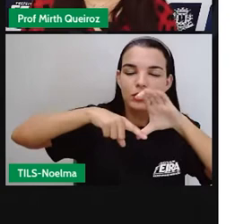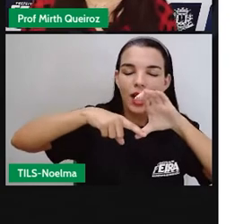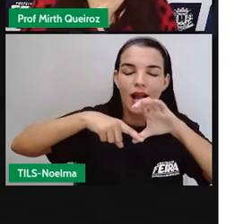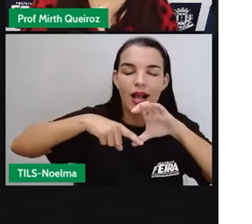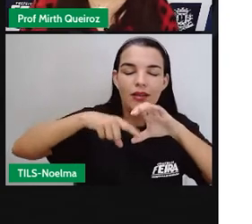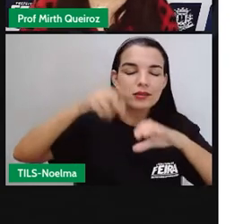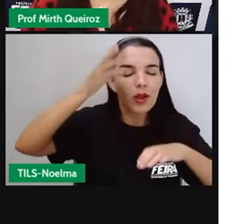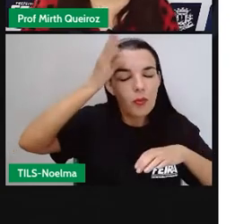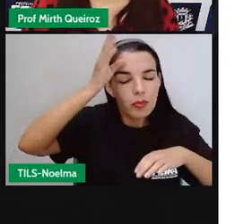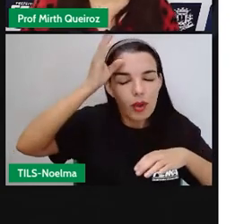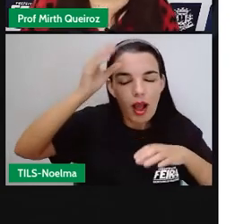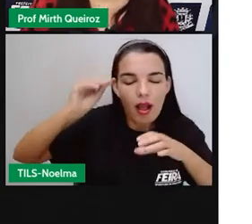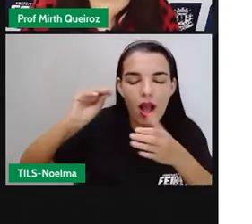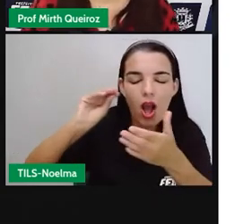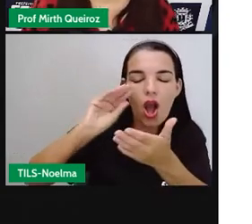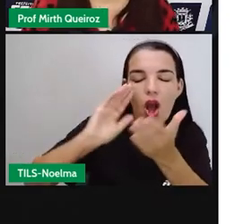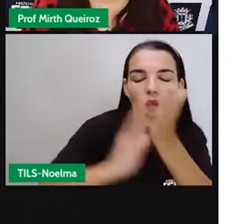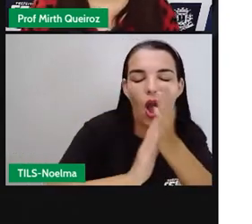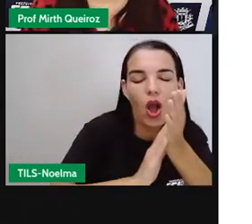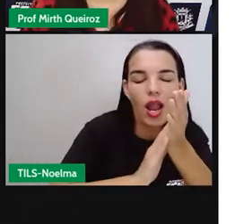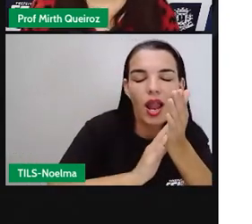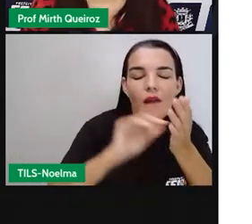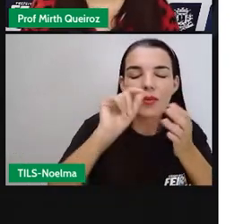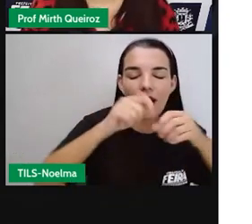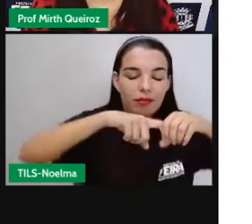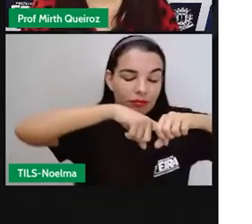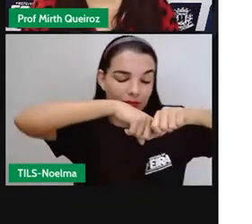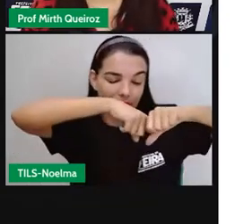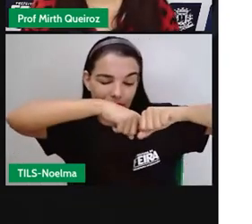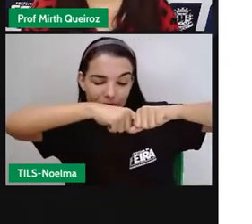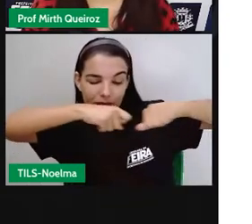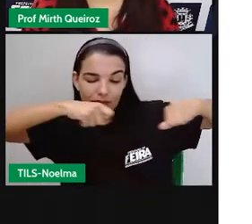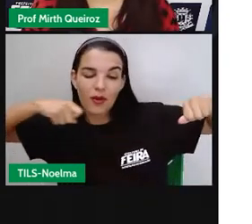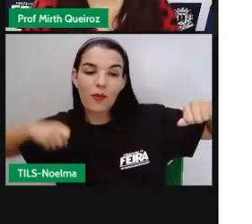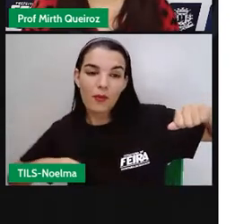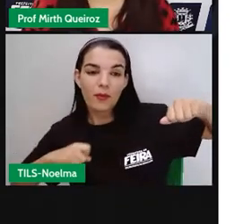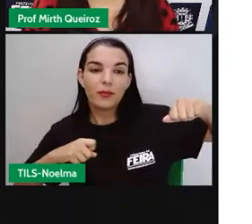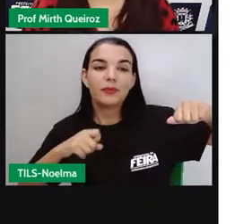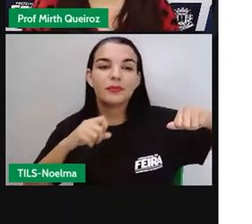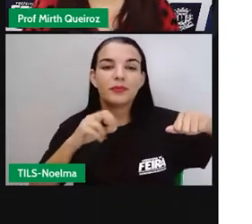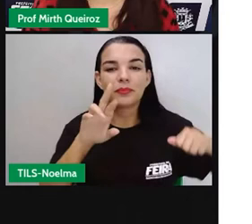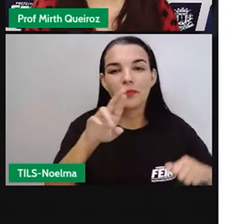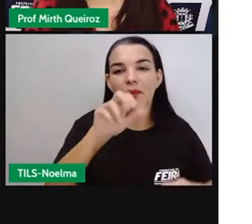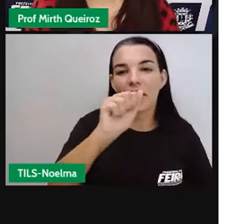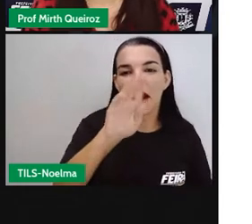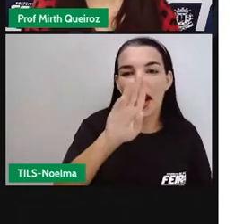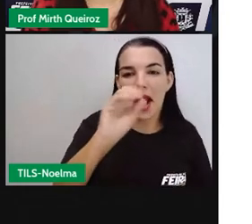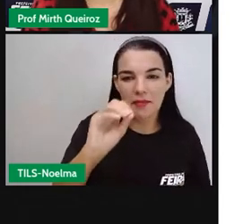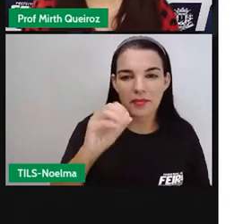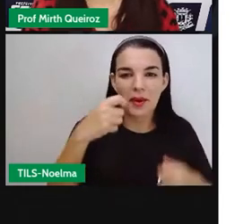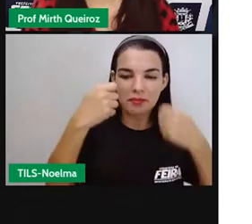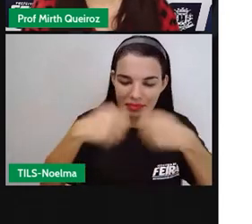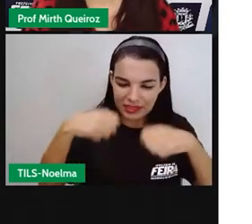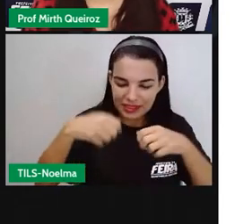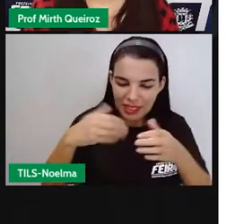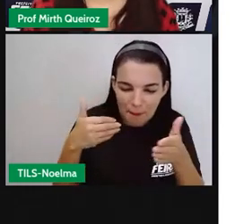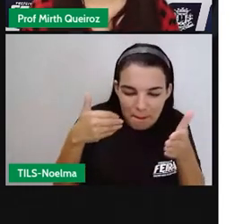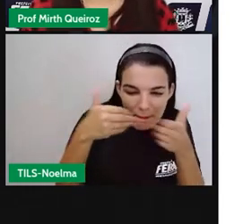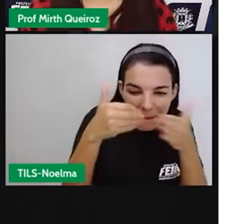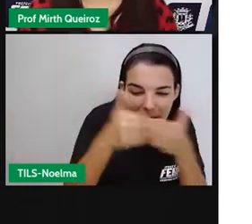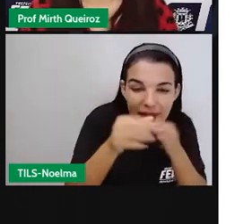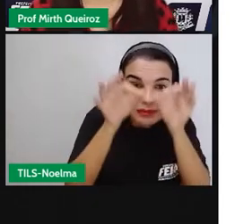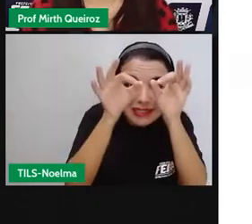desenho do burro, e colar o rabo mais próximo do local que realmente seria, onde deveria estar